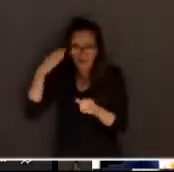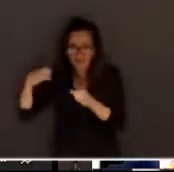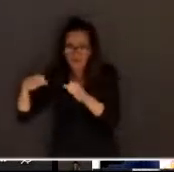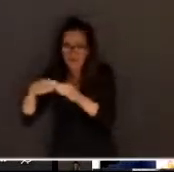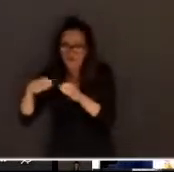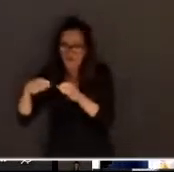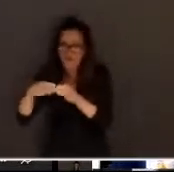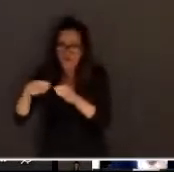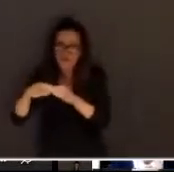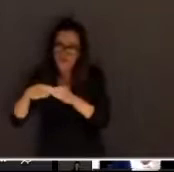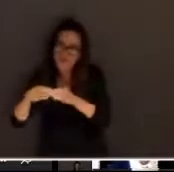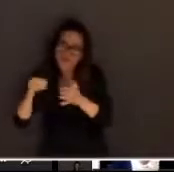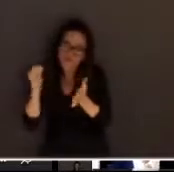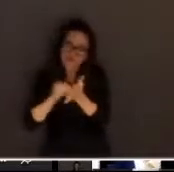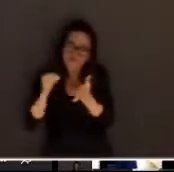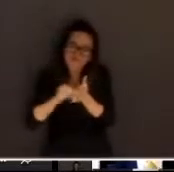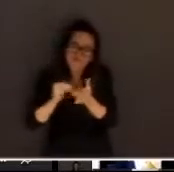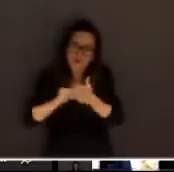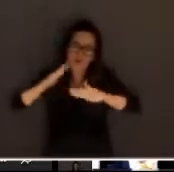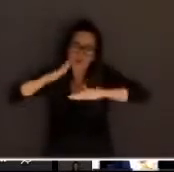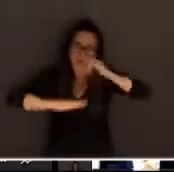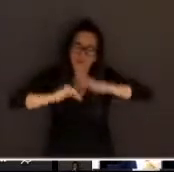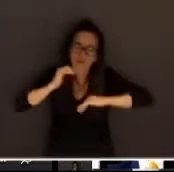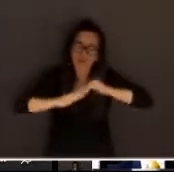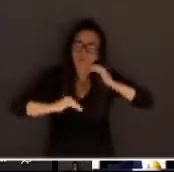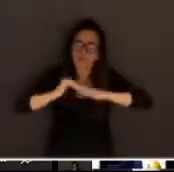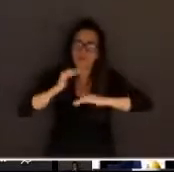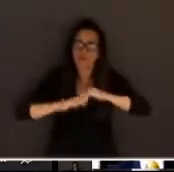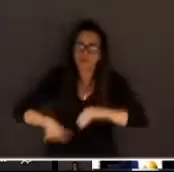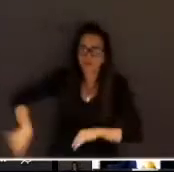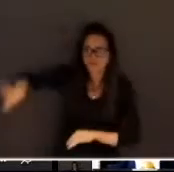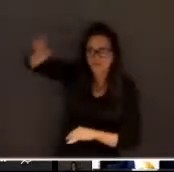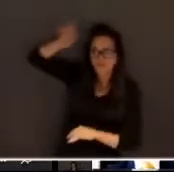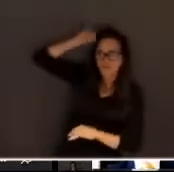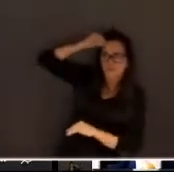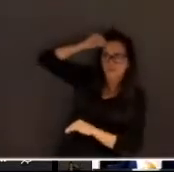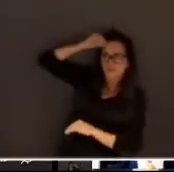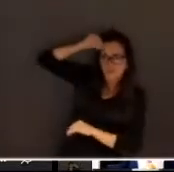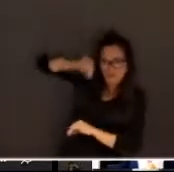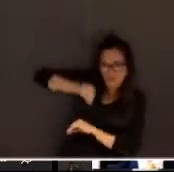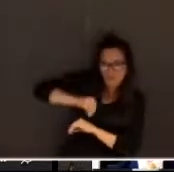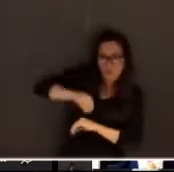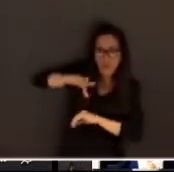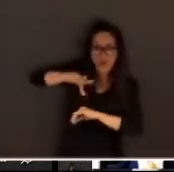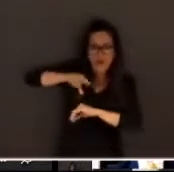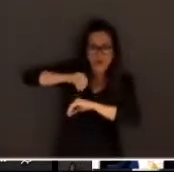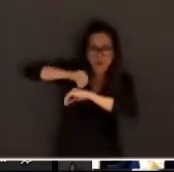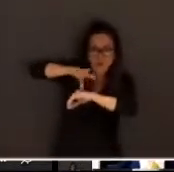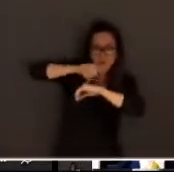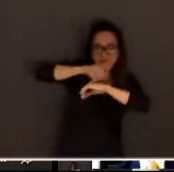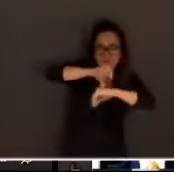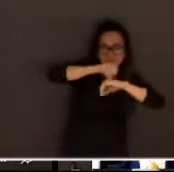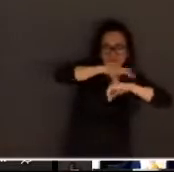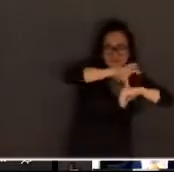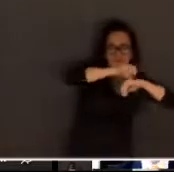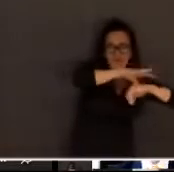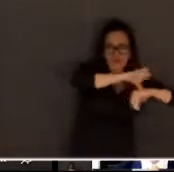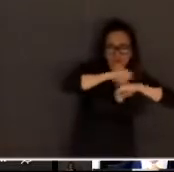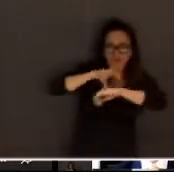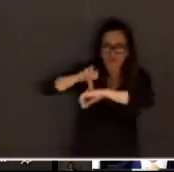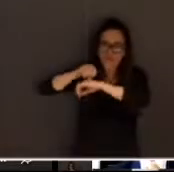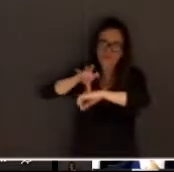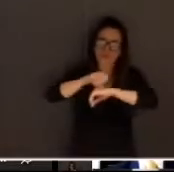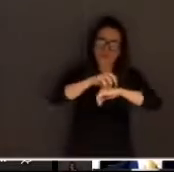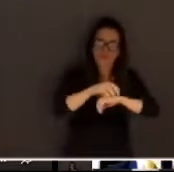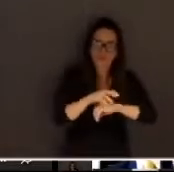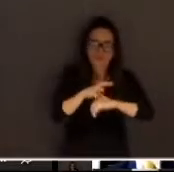a competência o bastante para a transmissão dos dados importantes para que eles pudessem